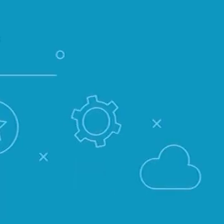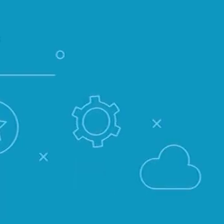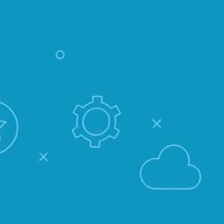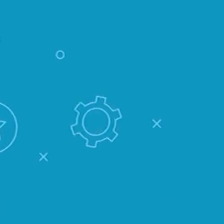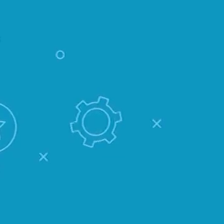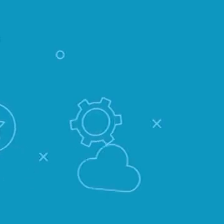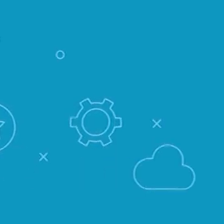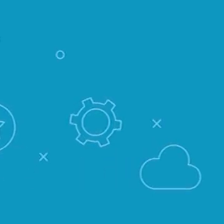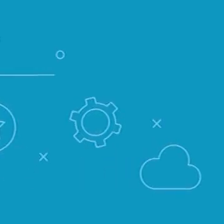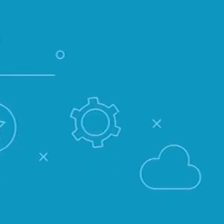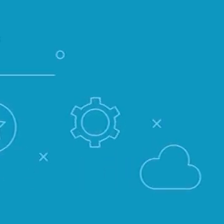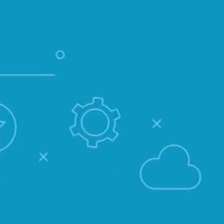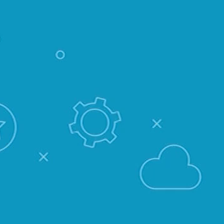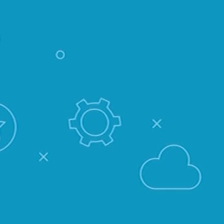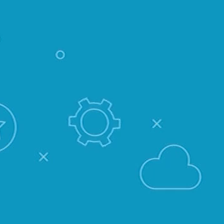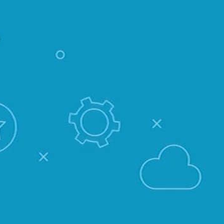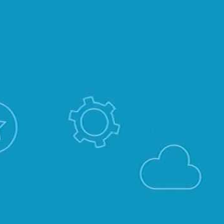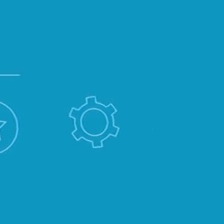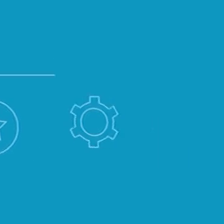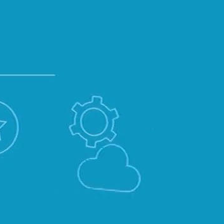Pedro Negri